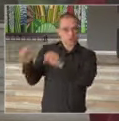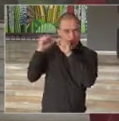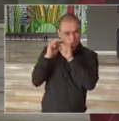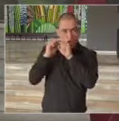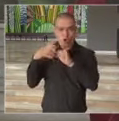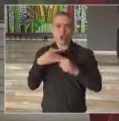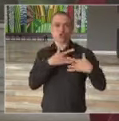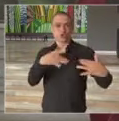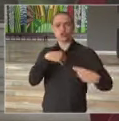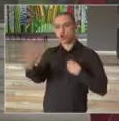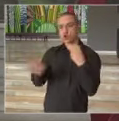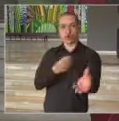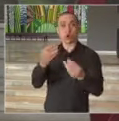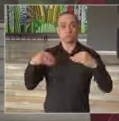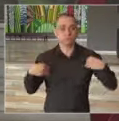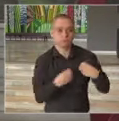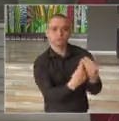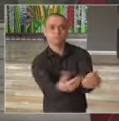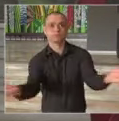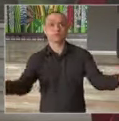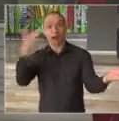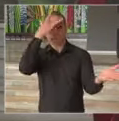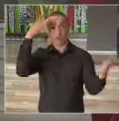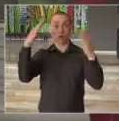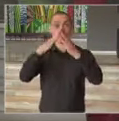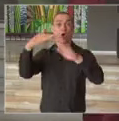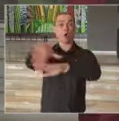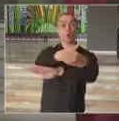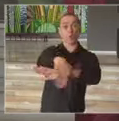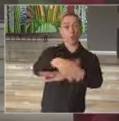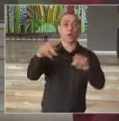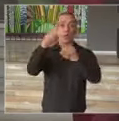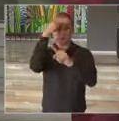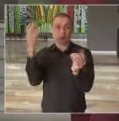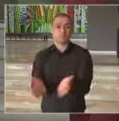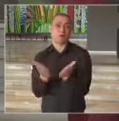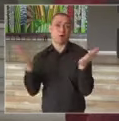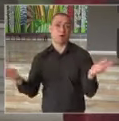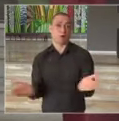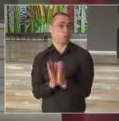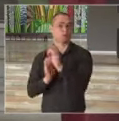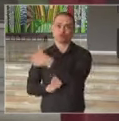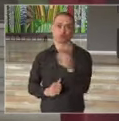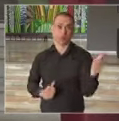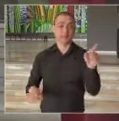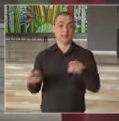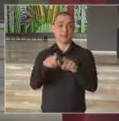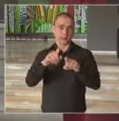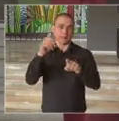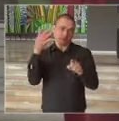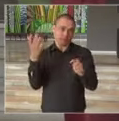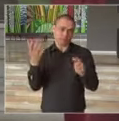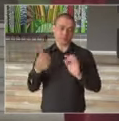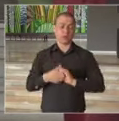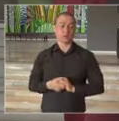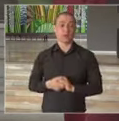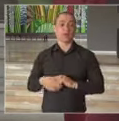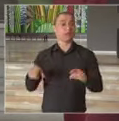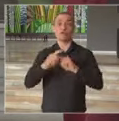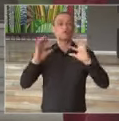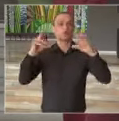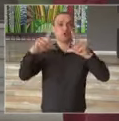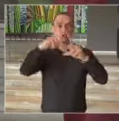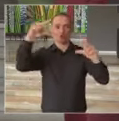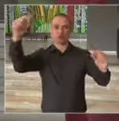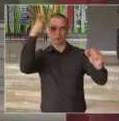pessoas, principalmente as pessoas em situação de vulnerabilidade social, as pessoas em situação de rua, em todo